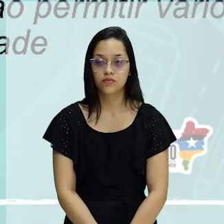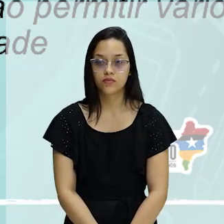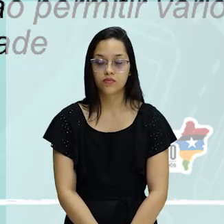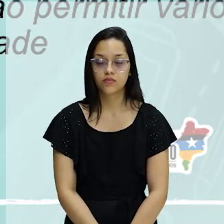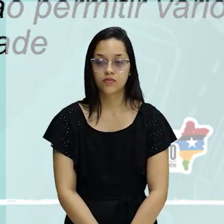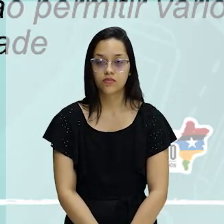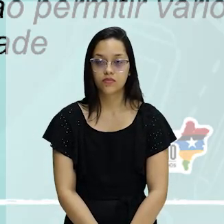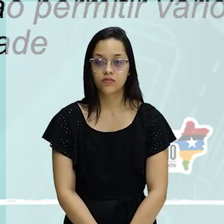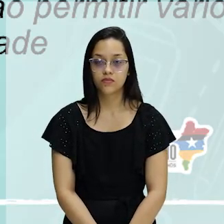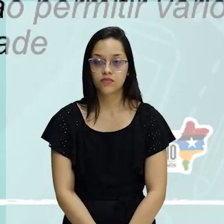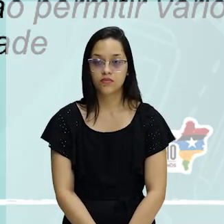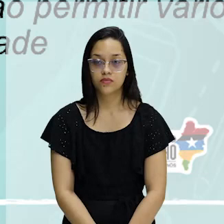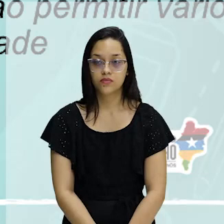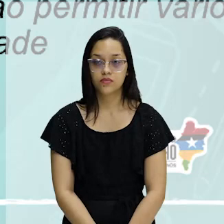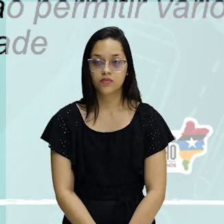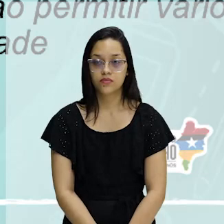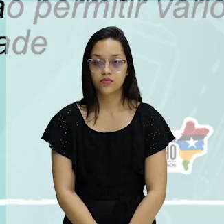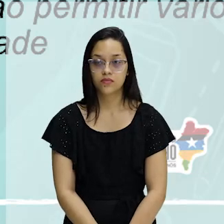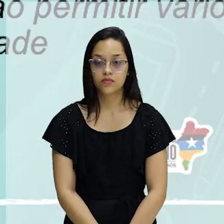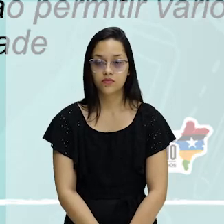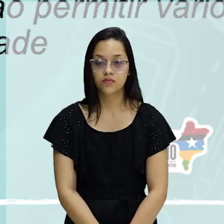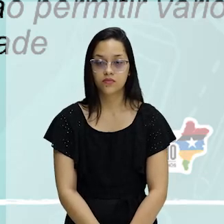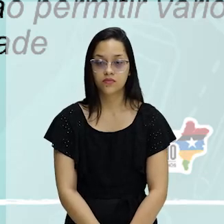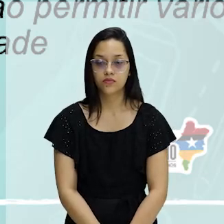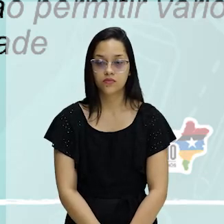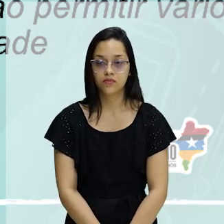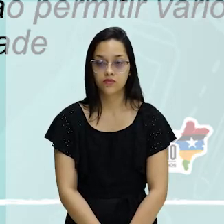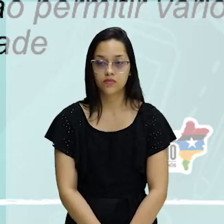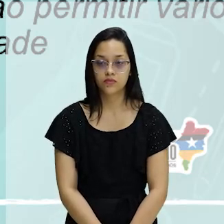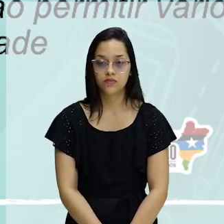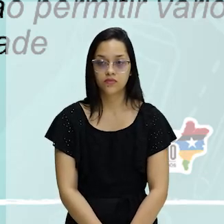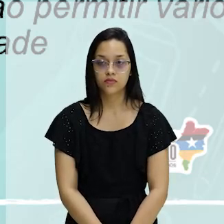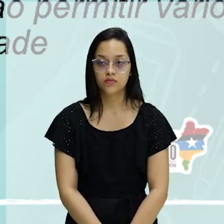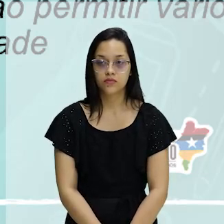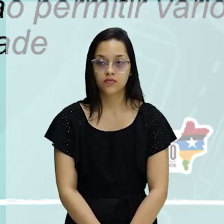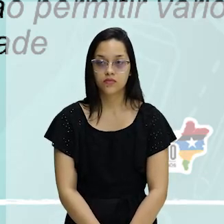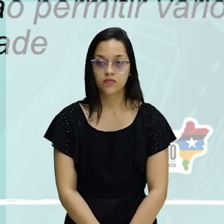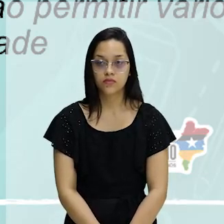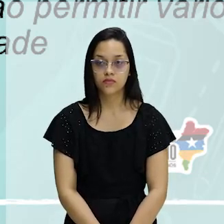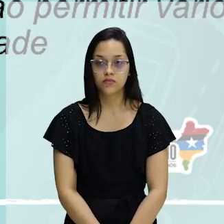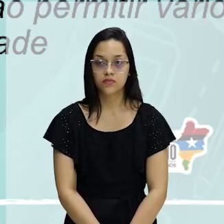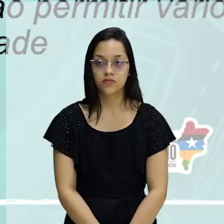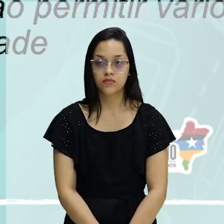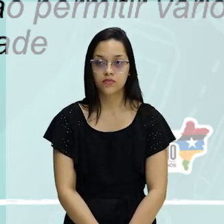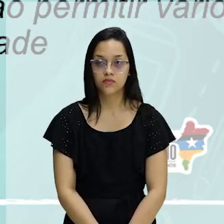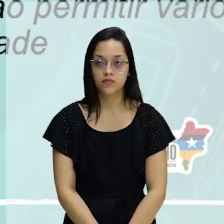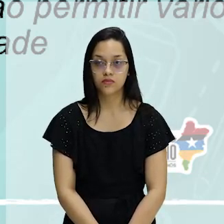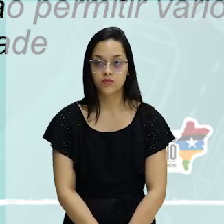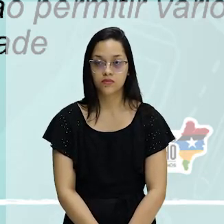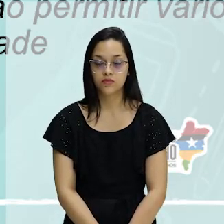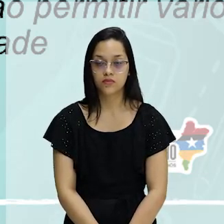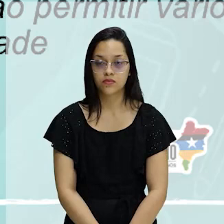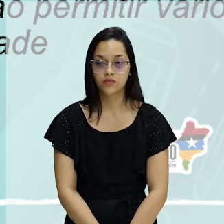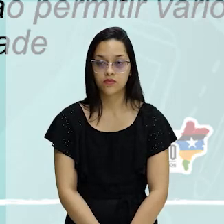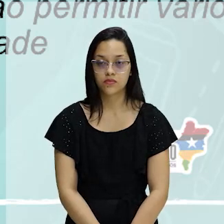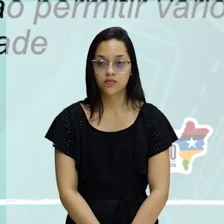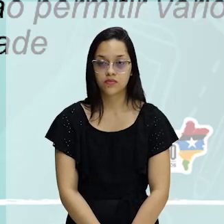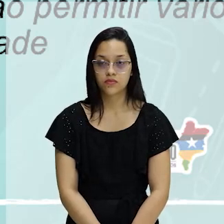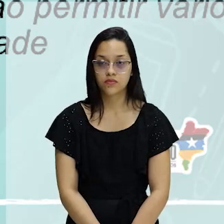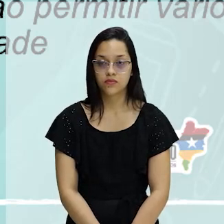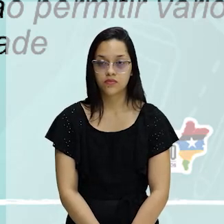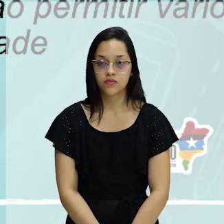em tempo real. Assim, o leitor tem condições de definir interativamente o